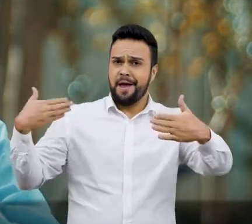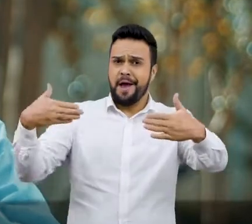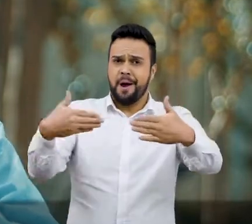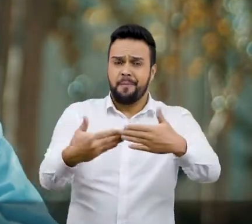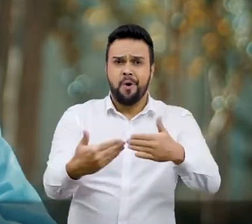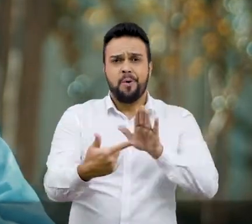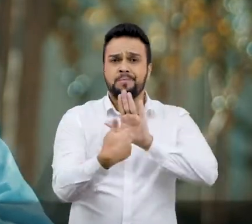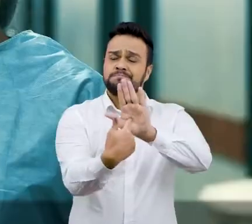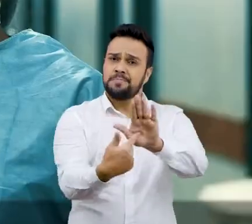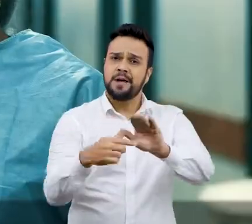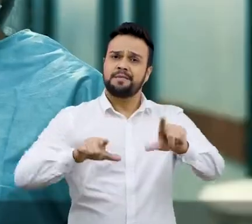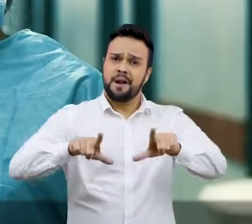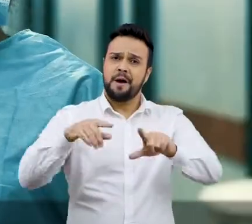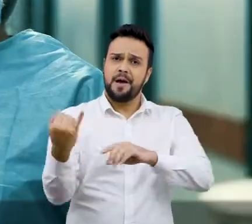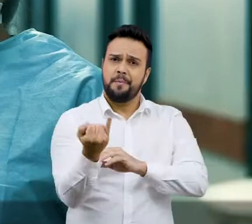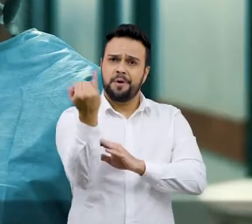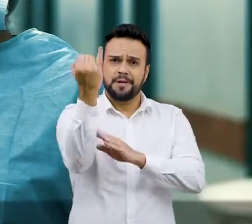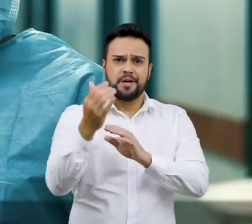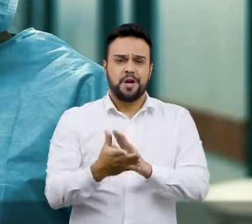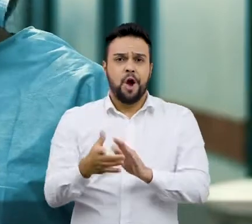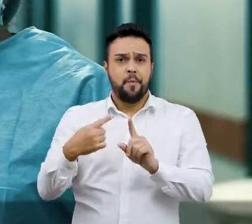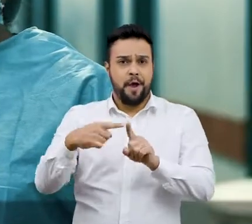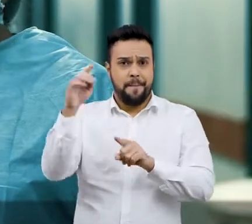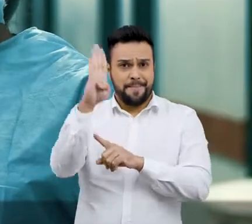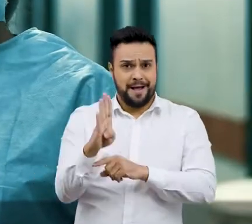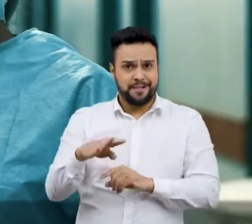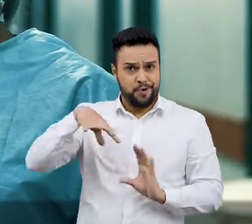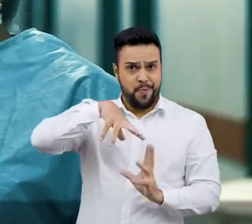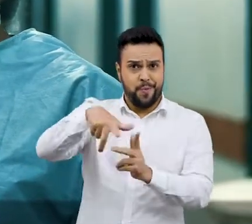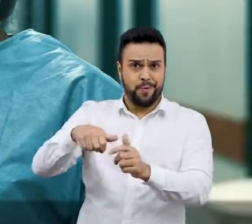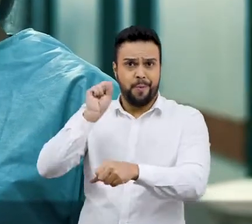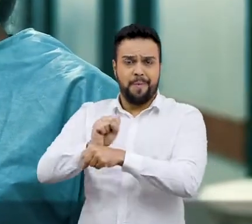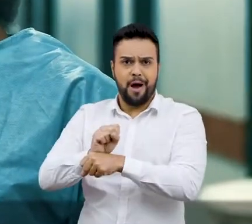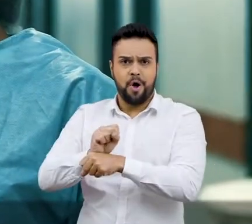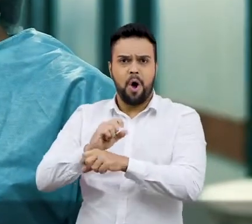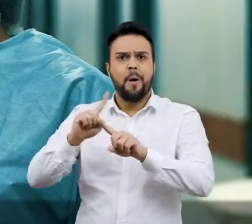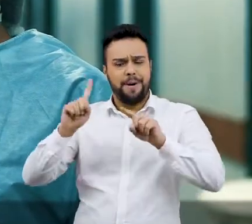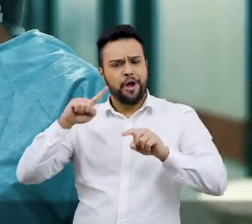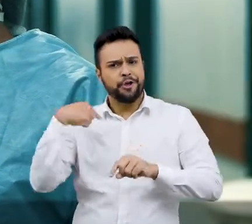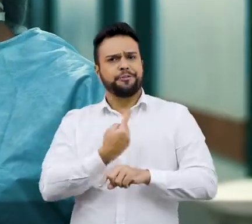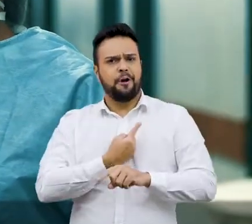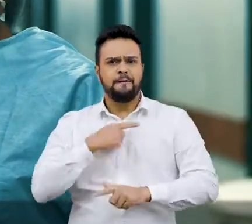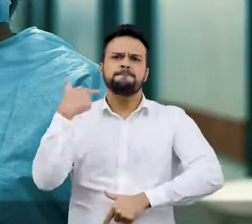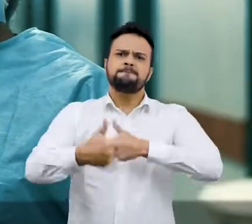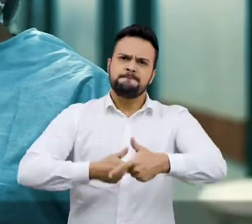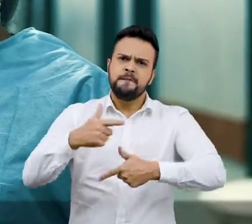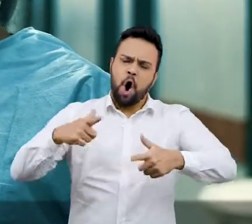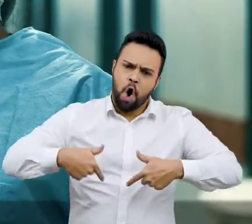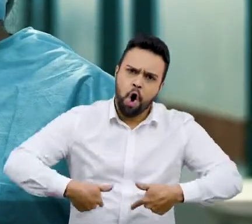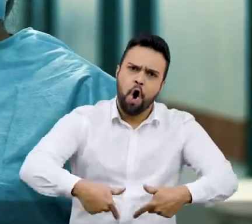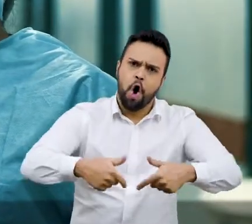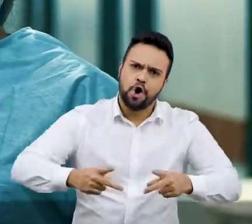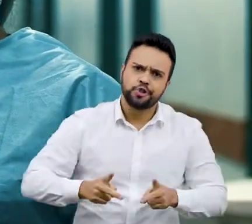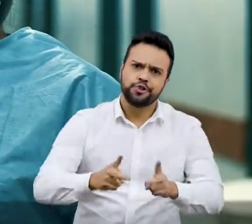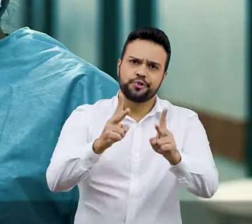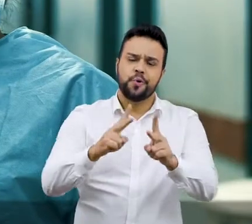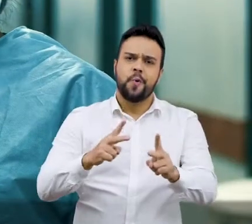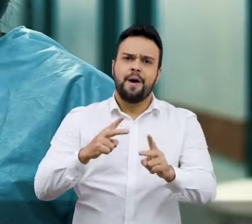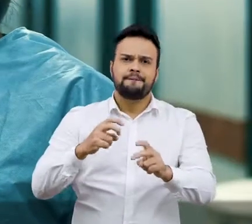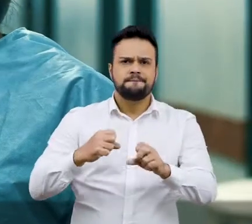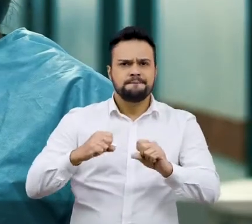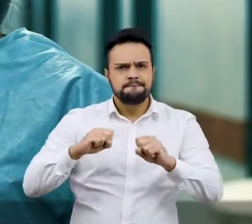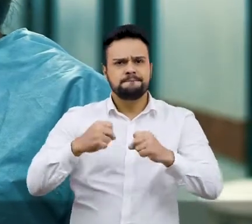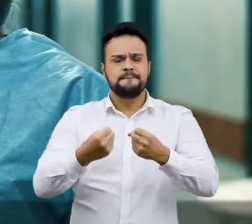muito importante o nosso trabalho. O Brasil, mundo parou e a gente não pode parar e a gente está aqui tentando dar o